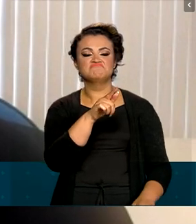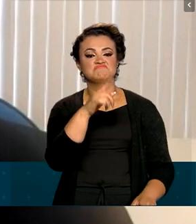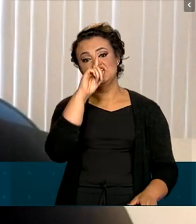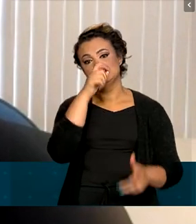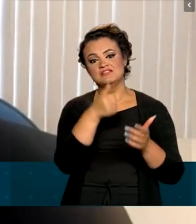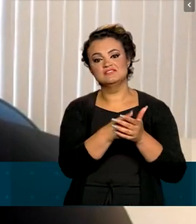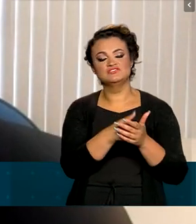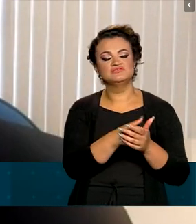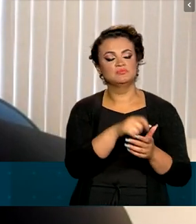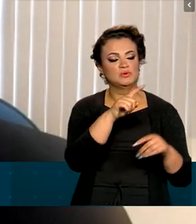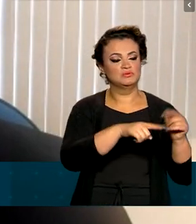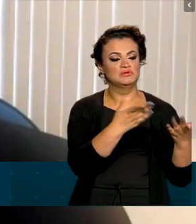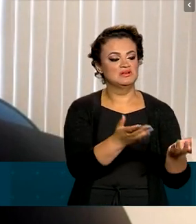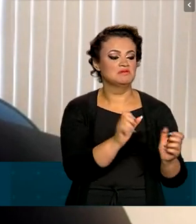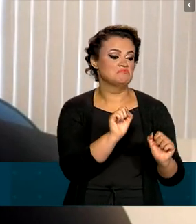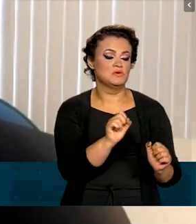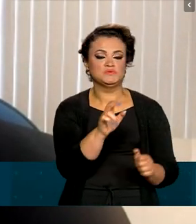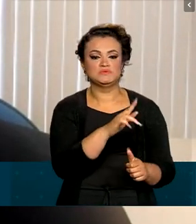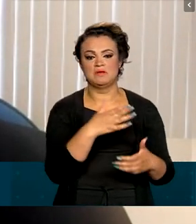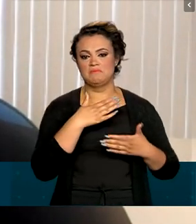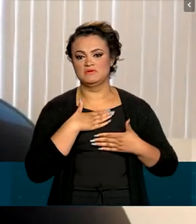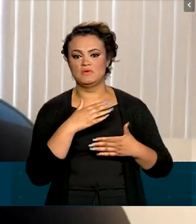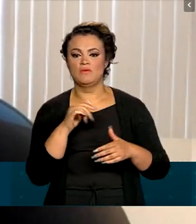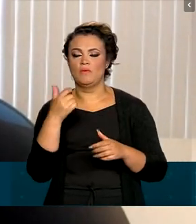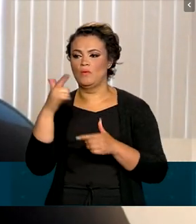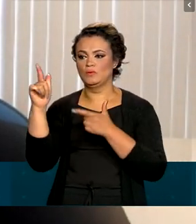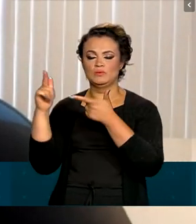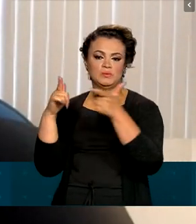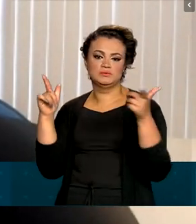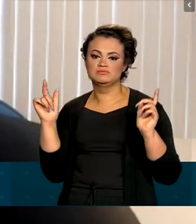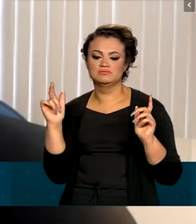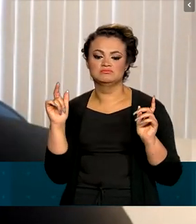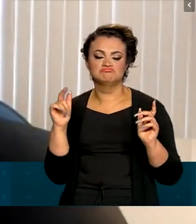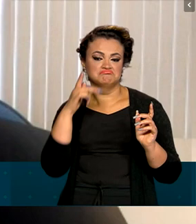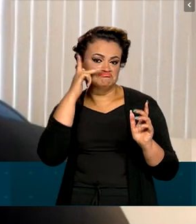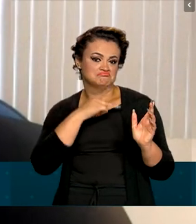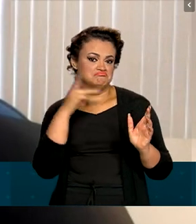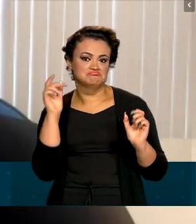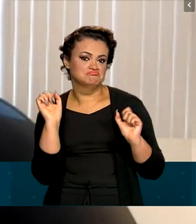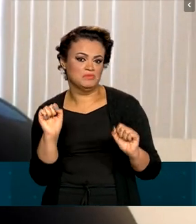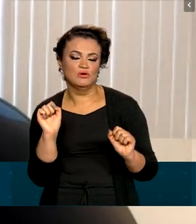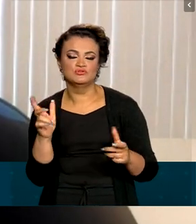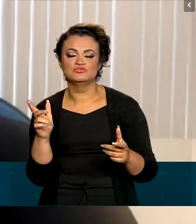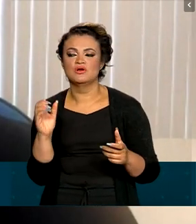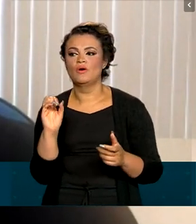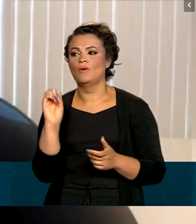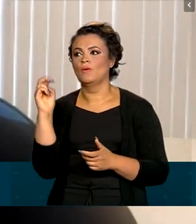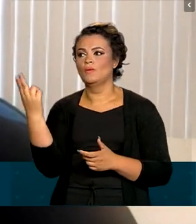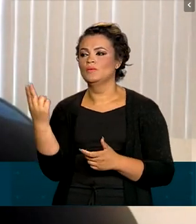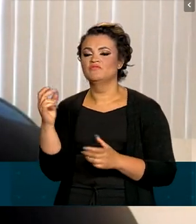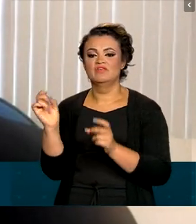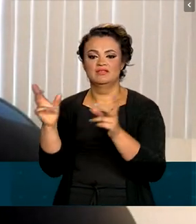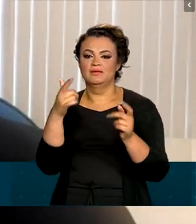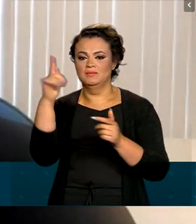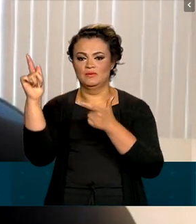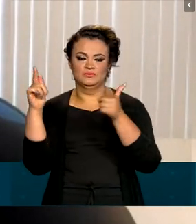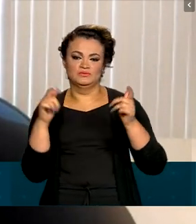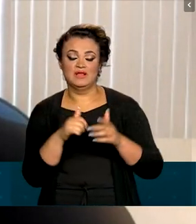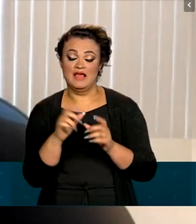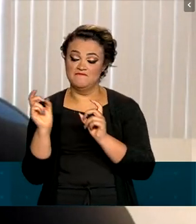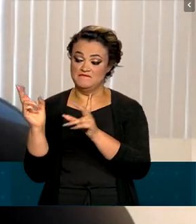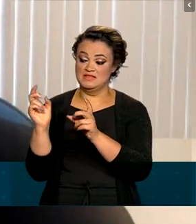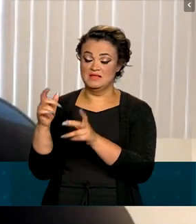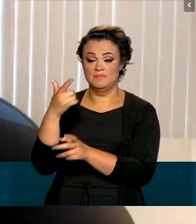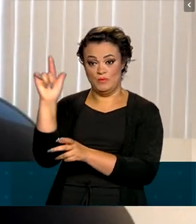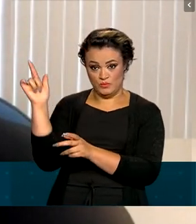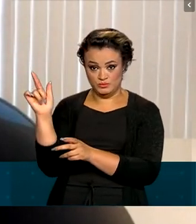vai dar aos produtos que ele adquiriu. Então, ele pode usar tanto como item pessoal ou ele pode revender. A revenda, ela